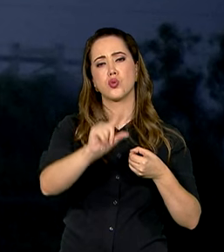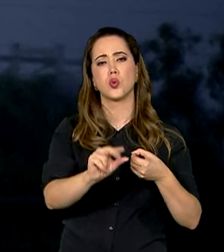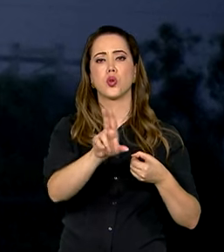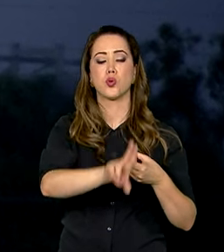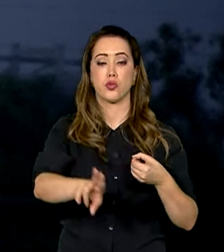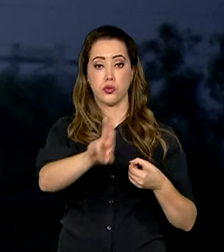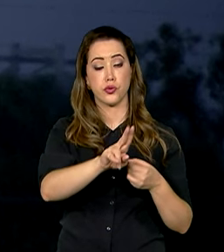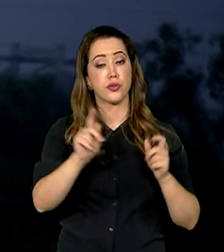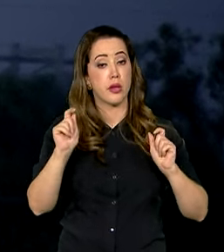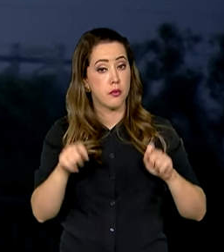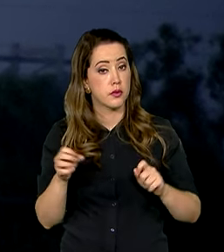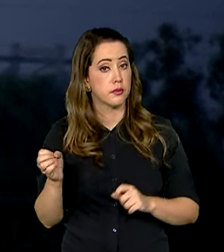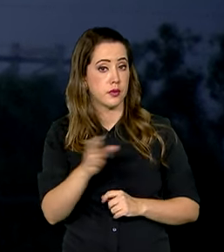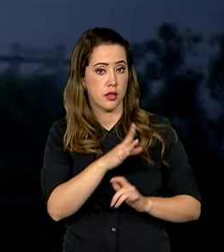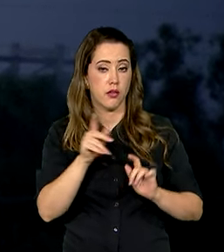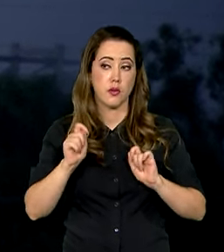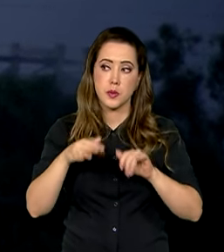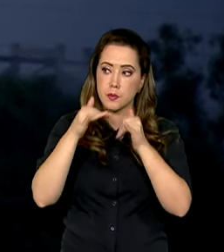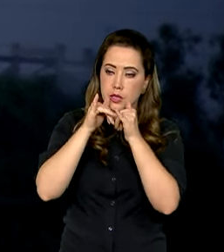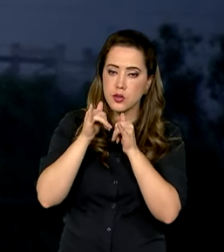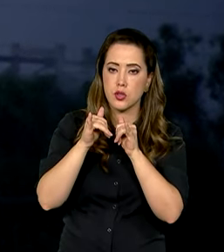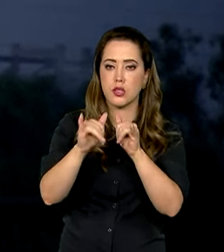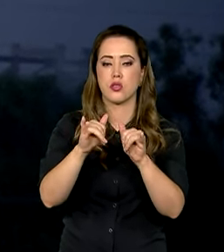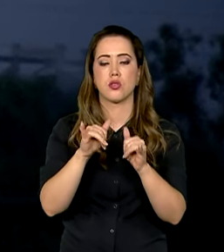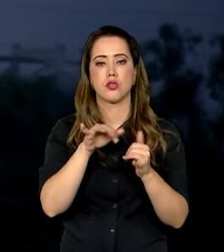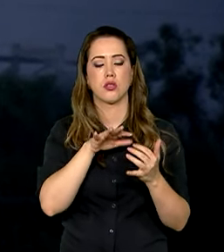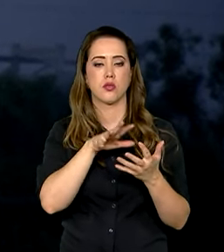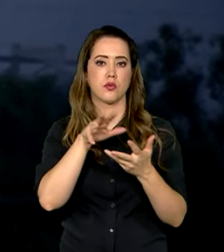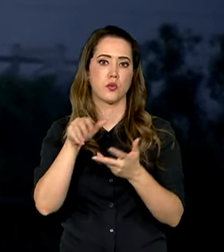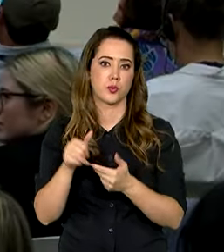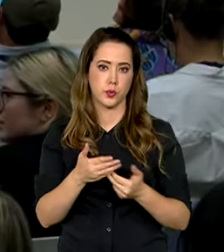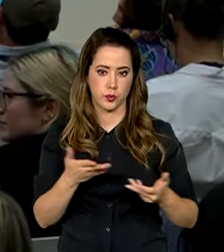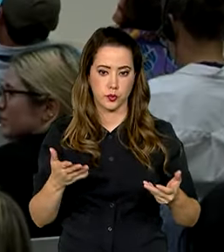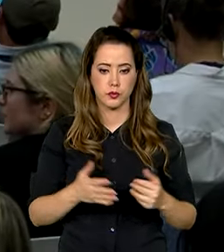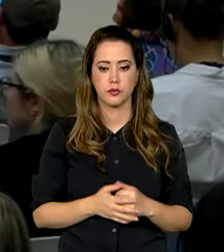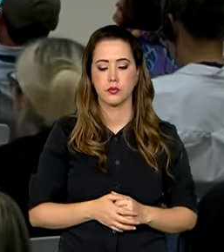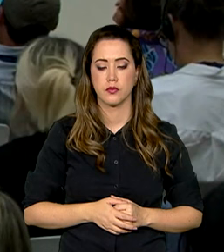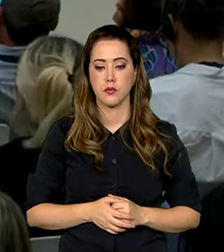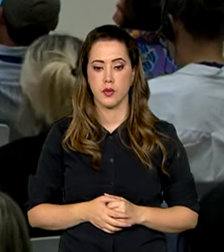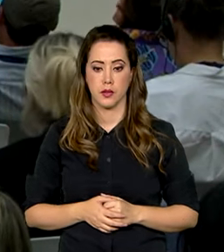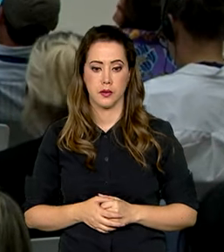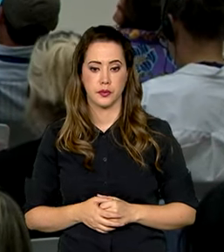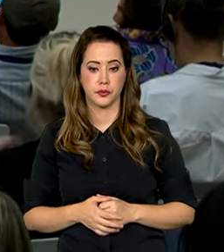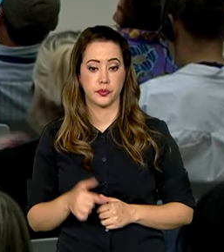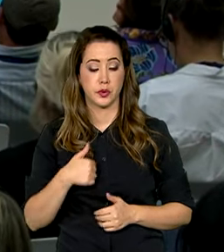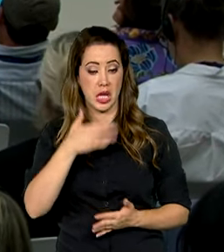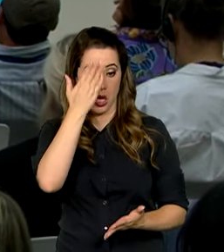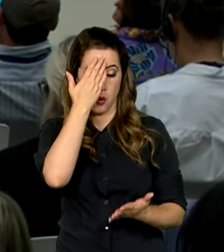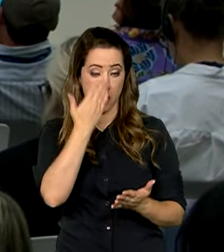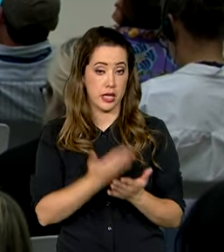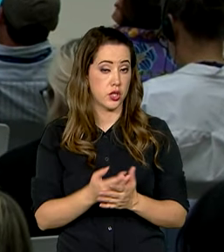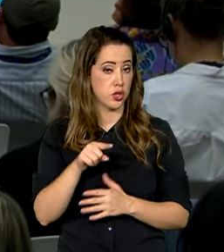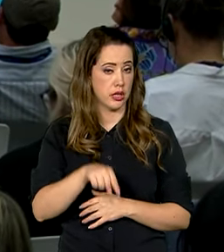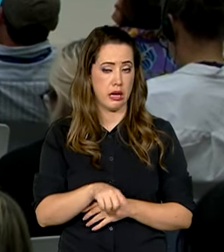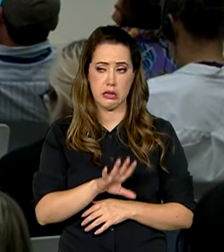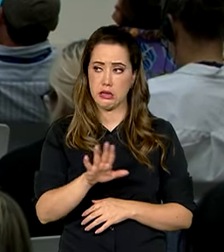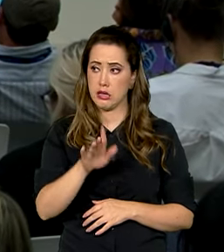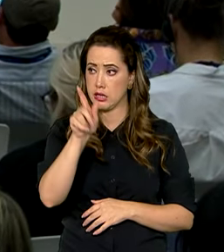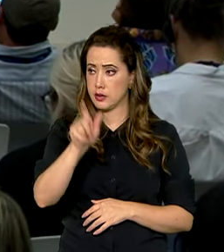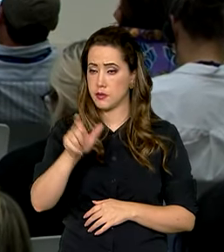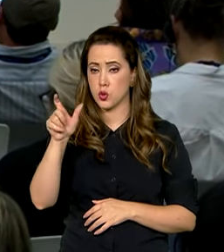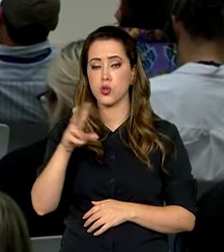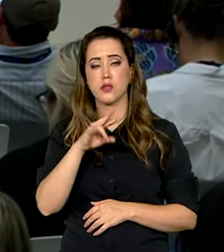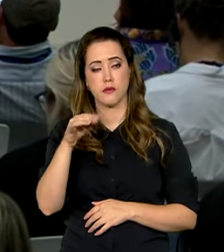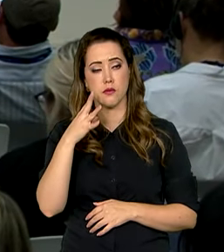viabilizar novas matrizes energéticas em todos os países. Eu acho que aqui ninguém vai deixar de